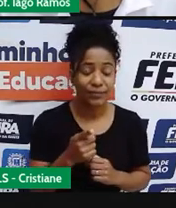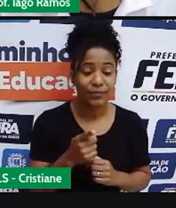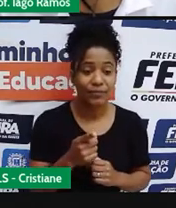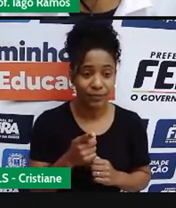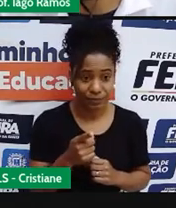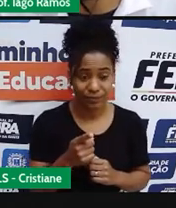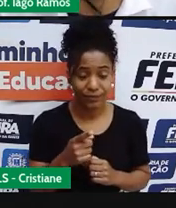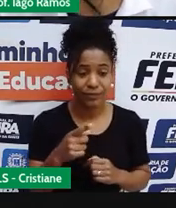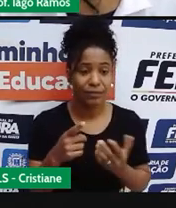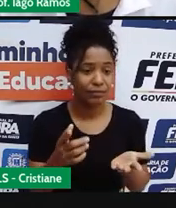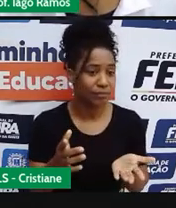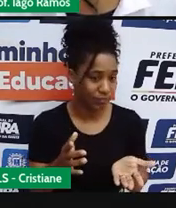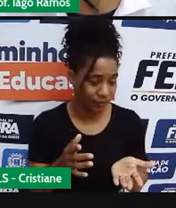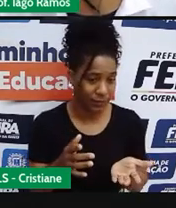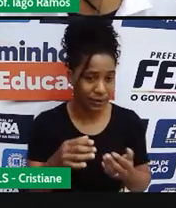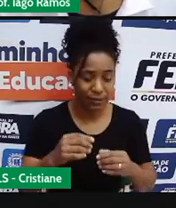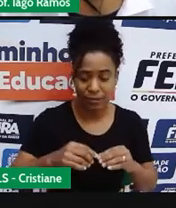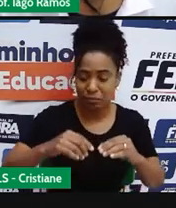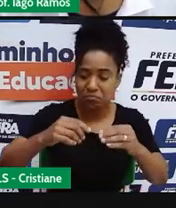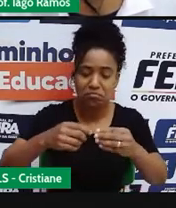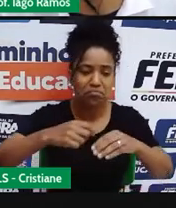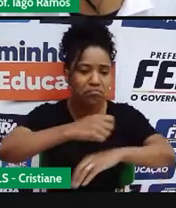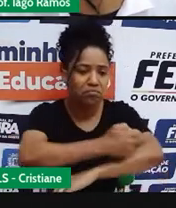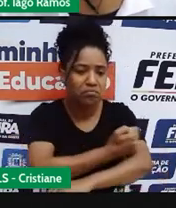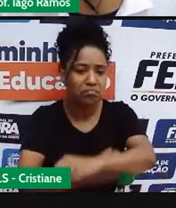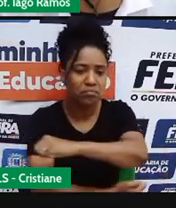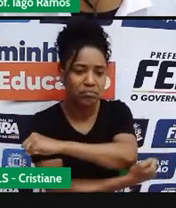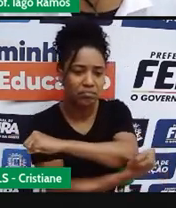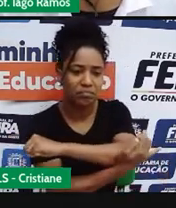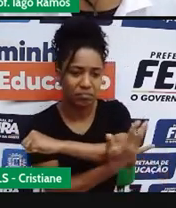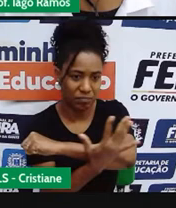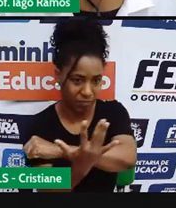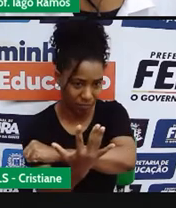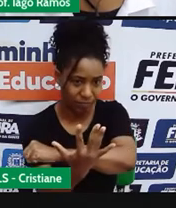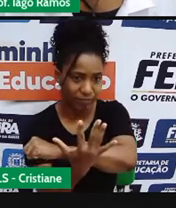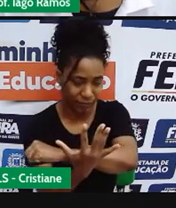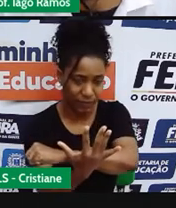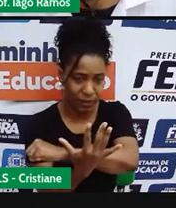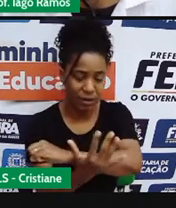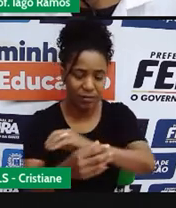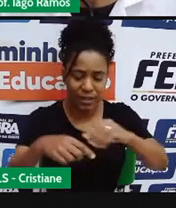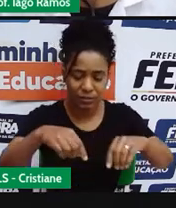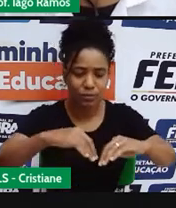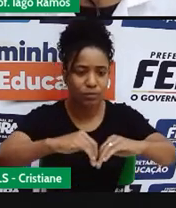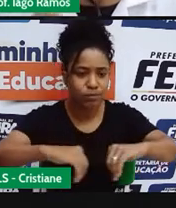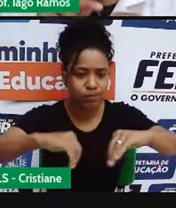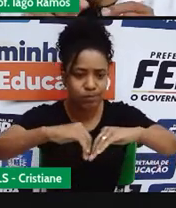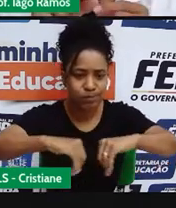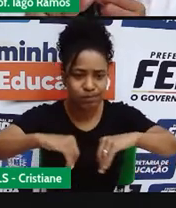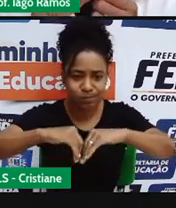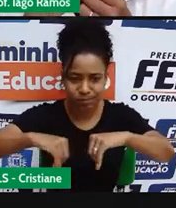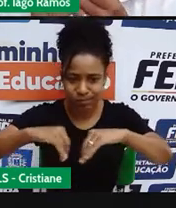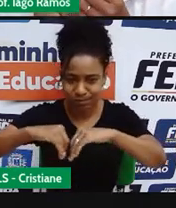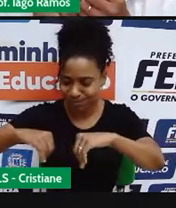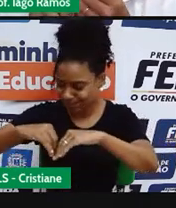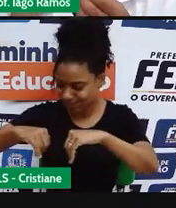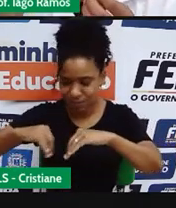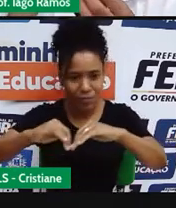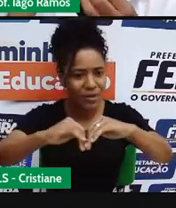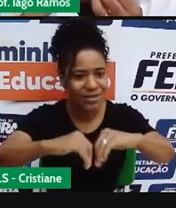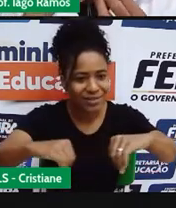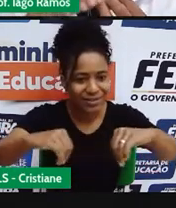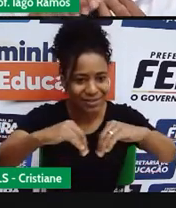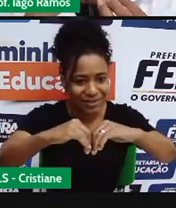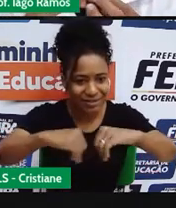de covas, para plantar milho, foi usada uma quantidade de adubo. Covas, né? São ali